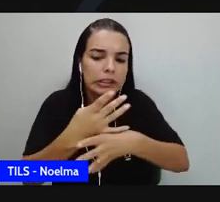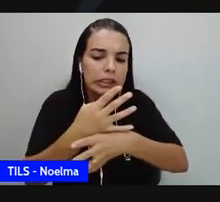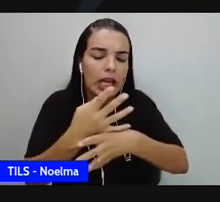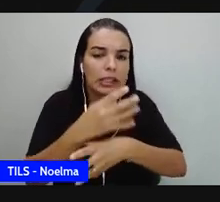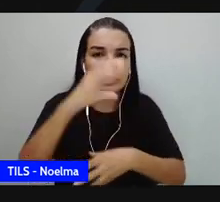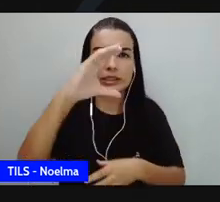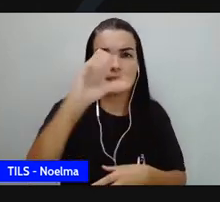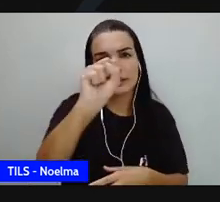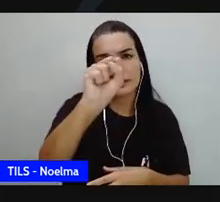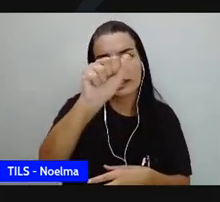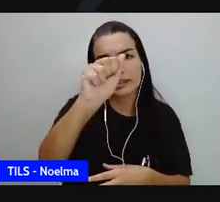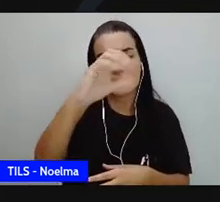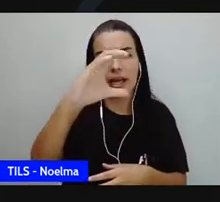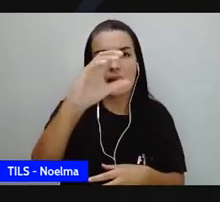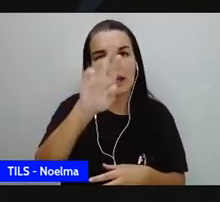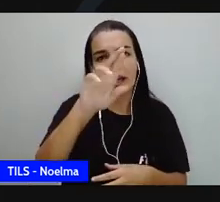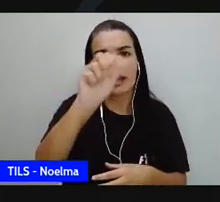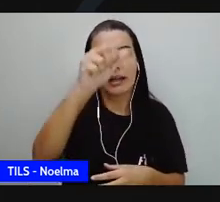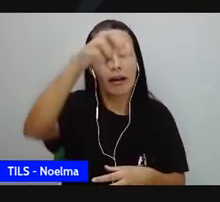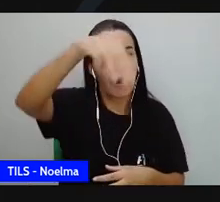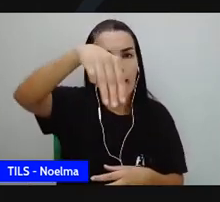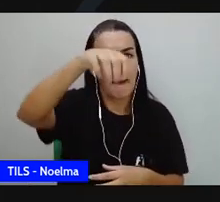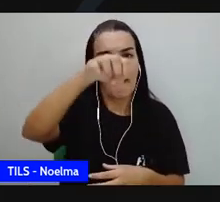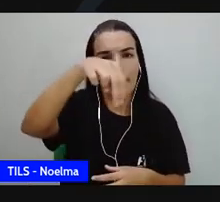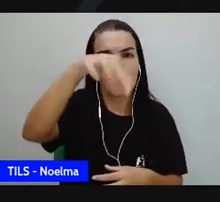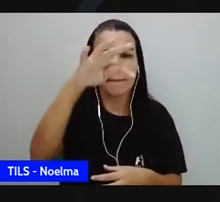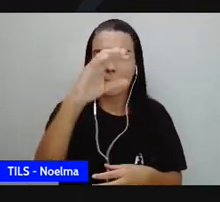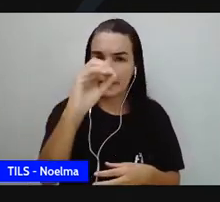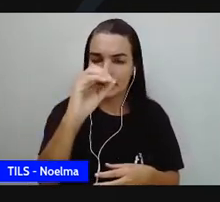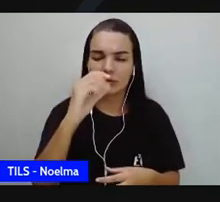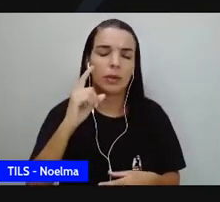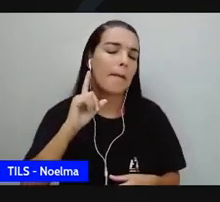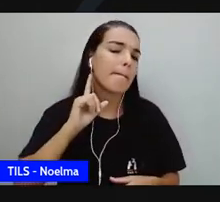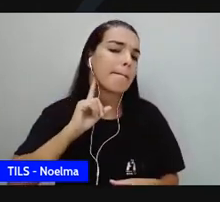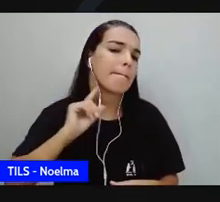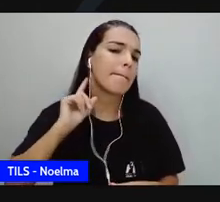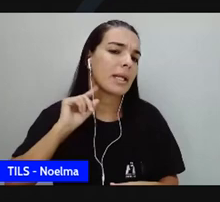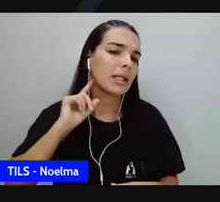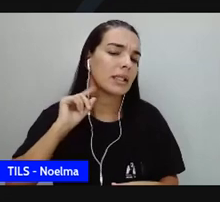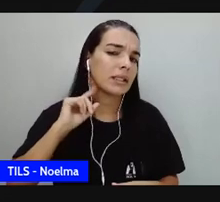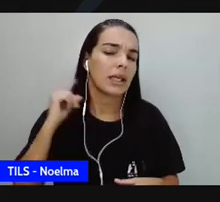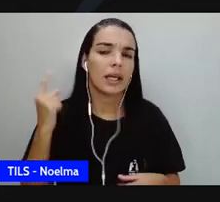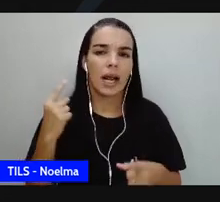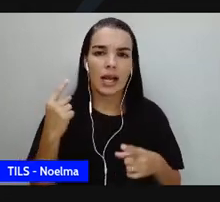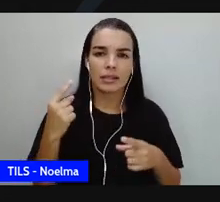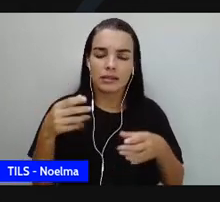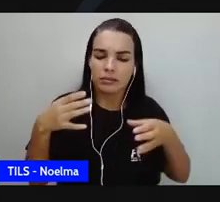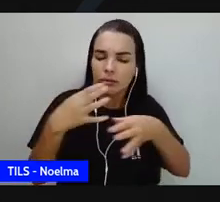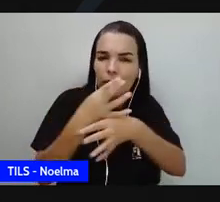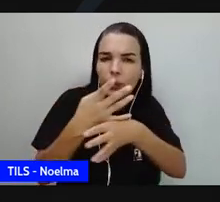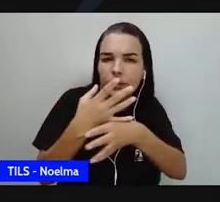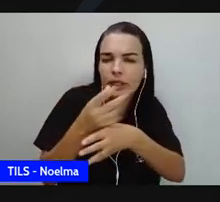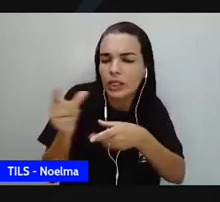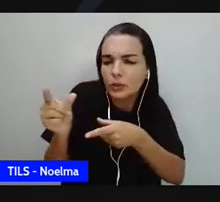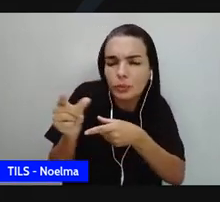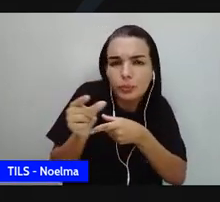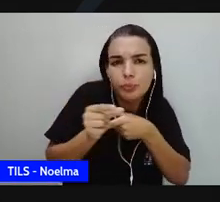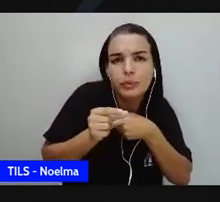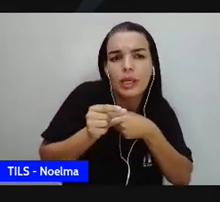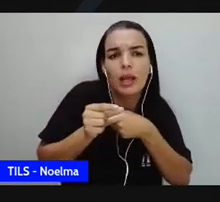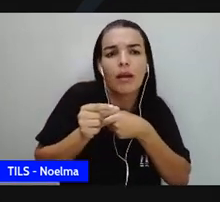Gerais. Sacramento é tipo uma cidade pequena, para a época. Como se a gente pensasse assim,